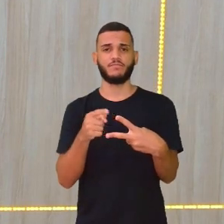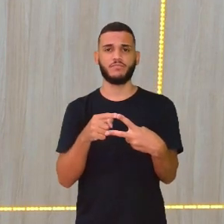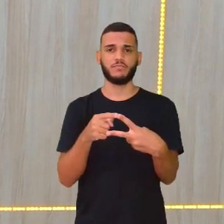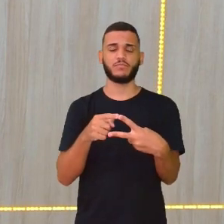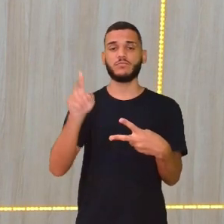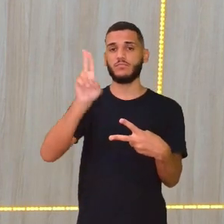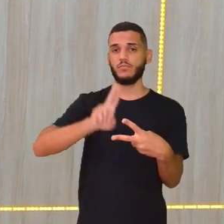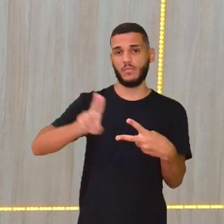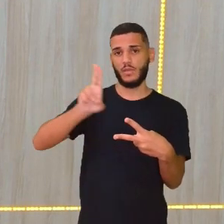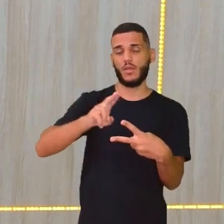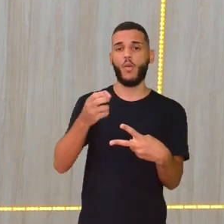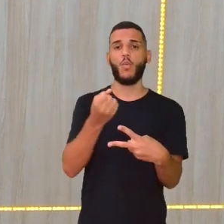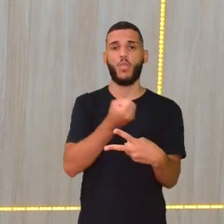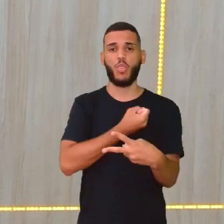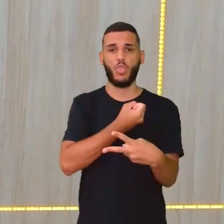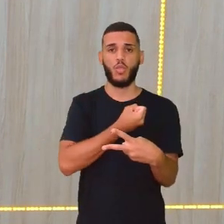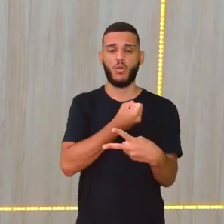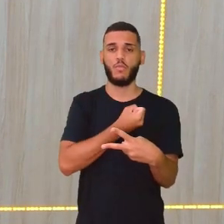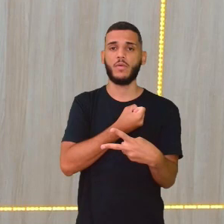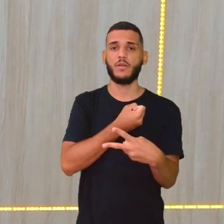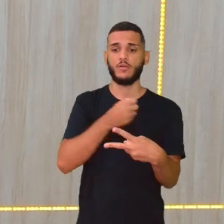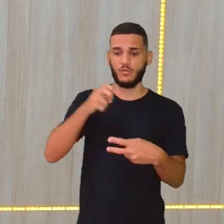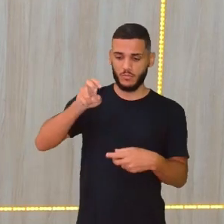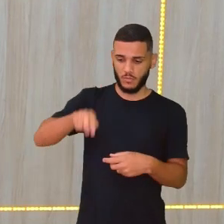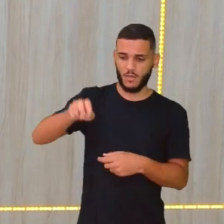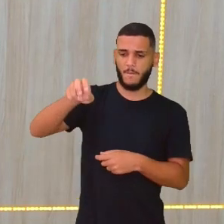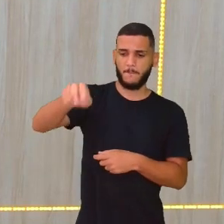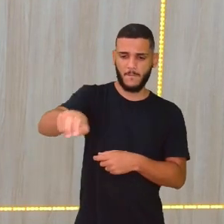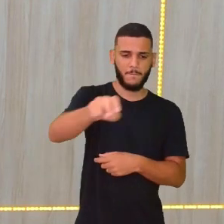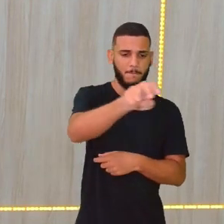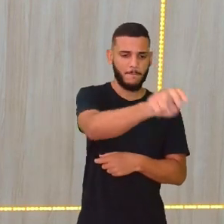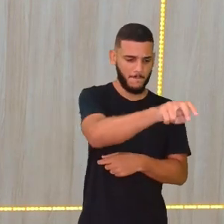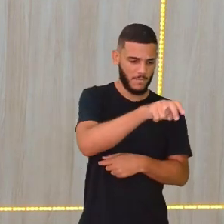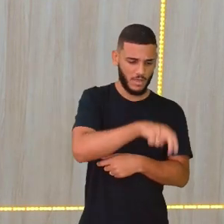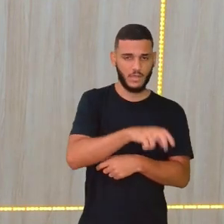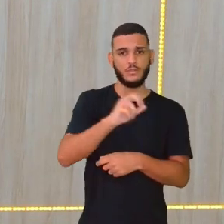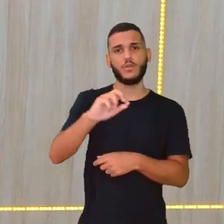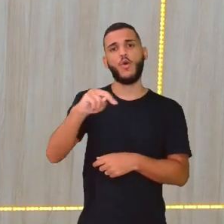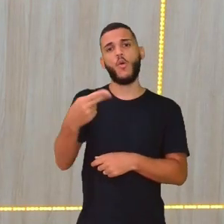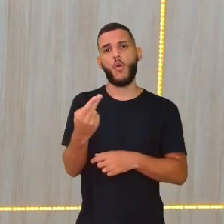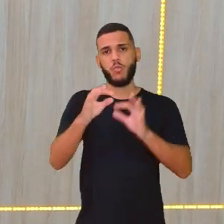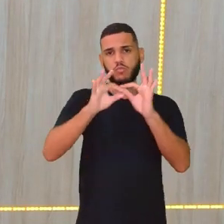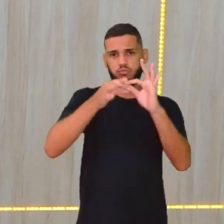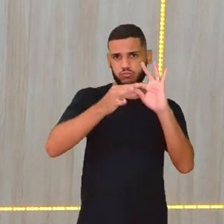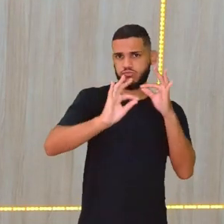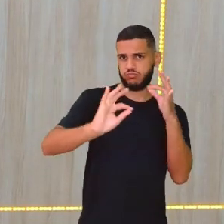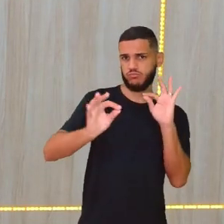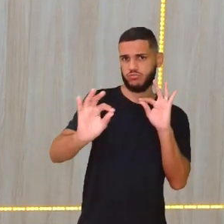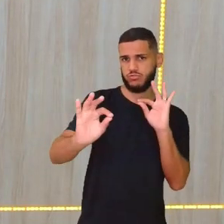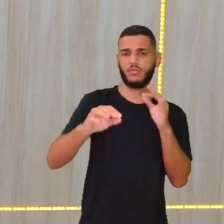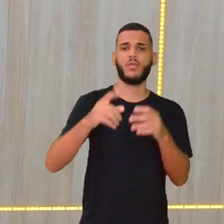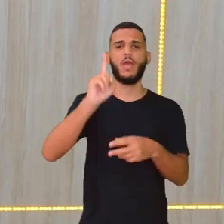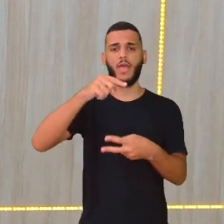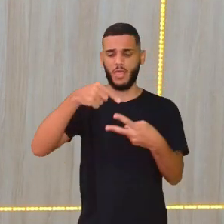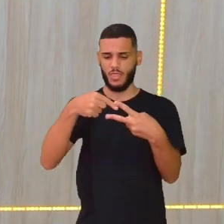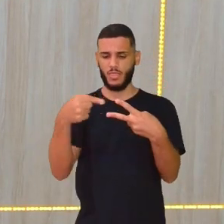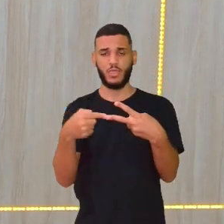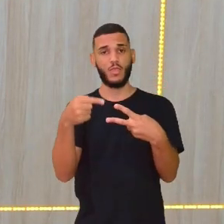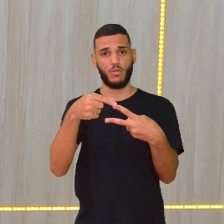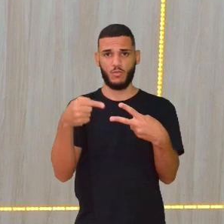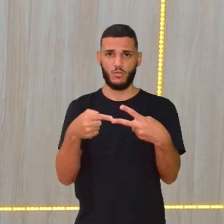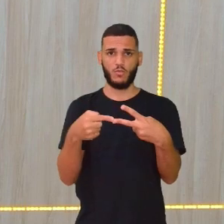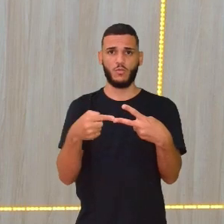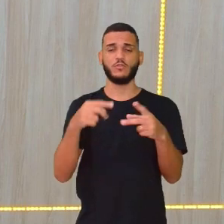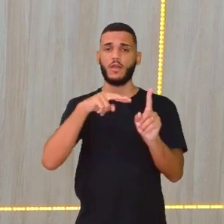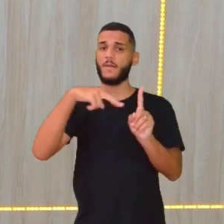pelo número de bases que você percorre e também pela distância. Então, são dois parâmetros aí